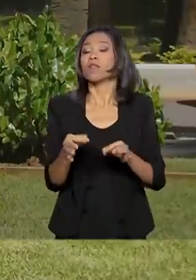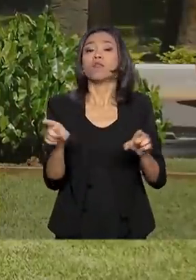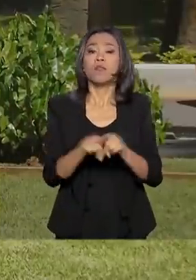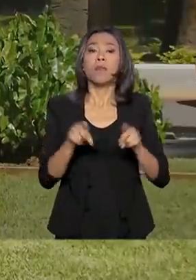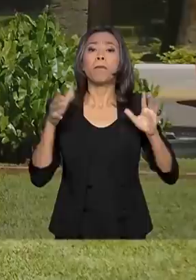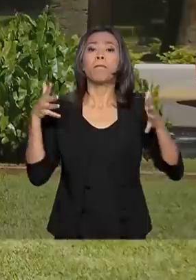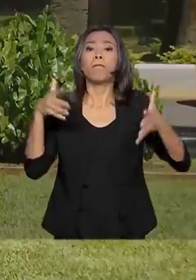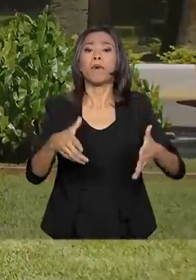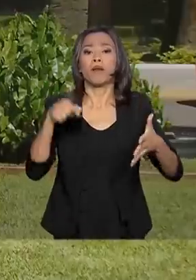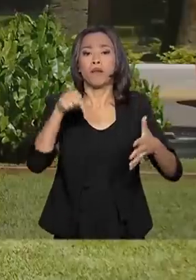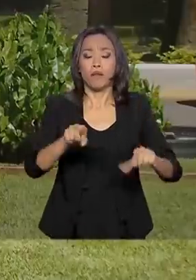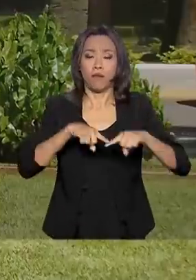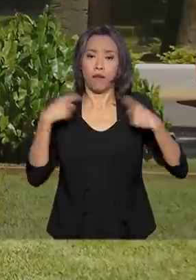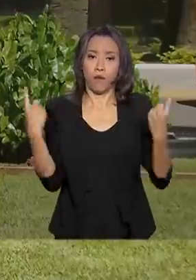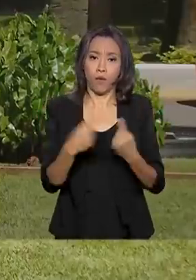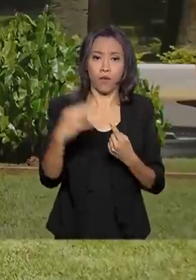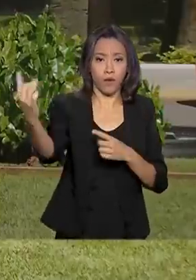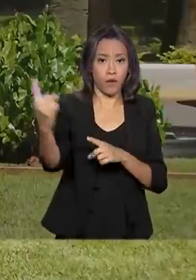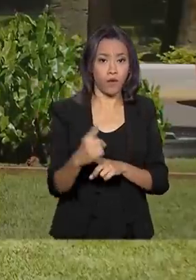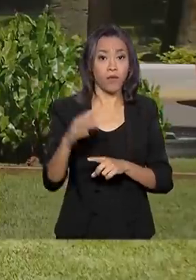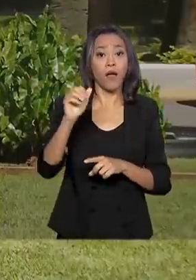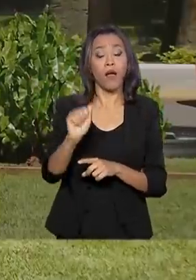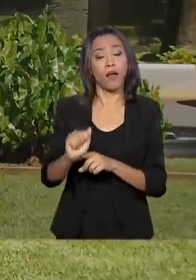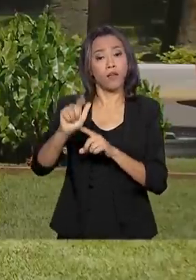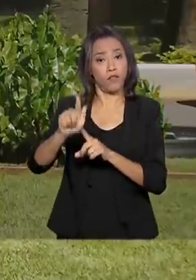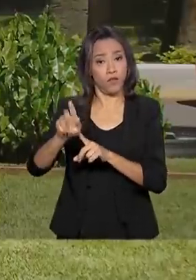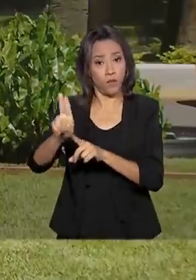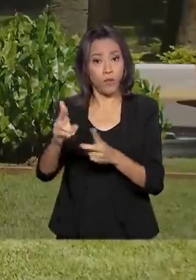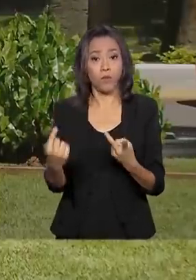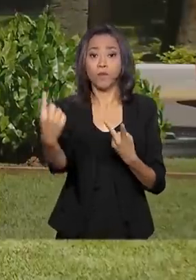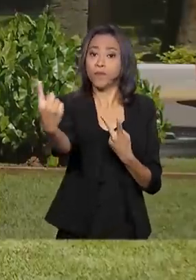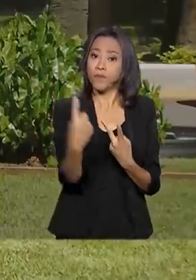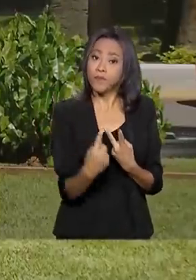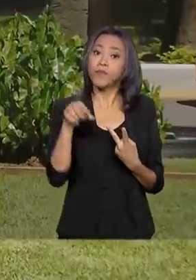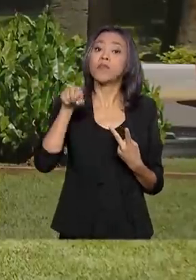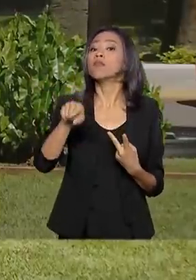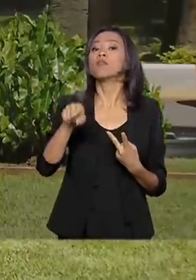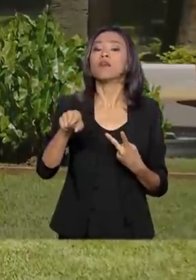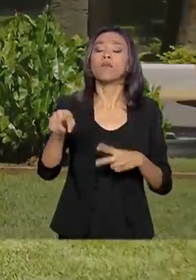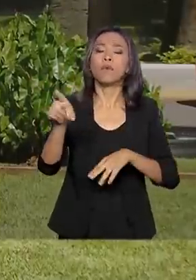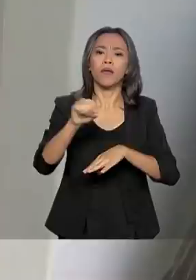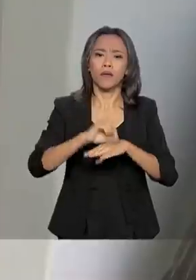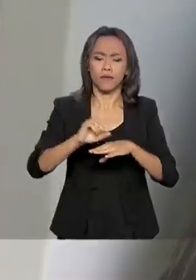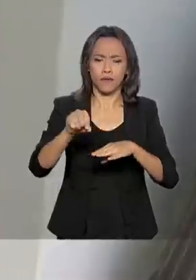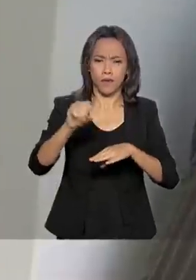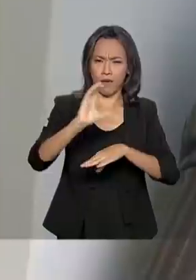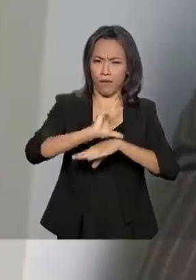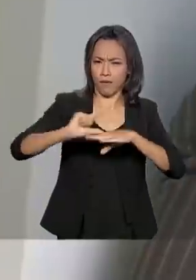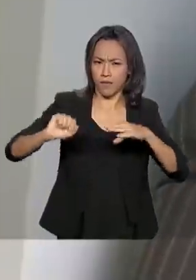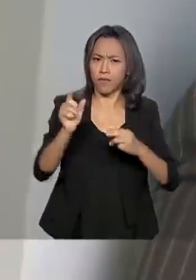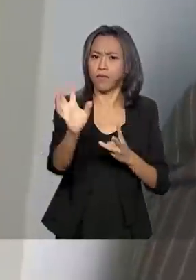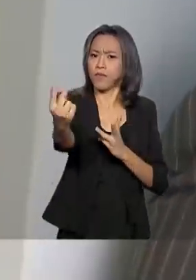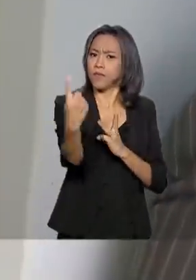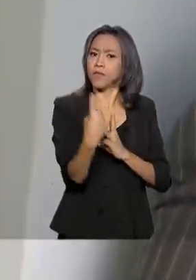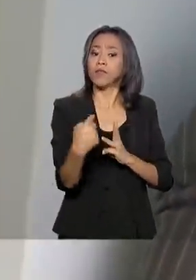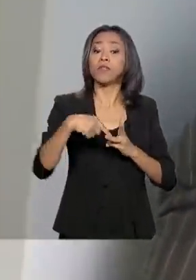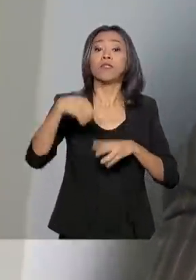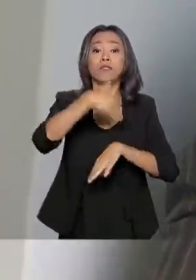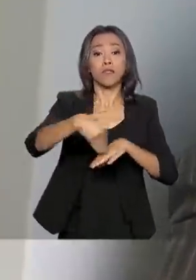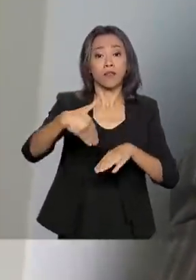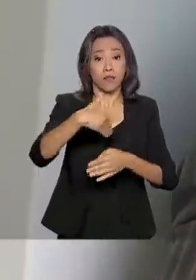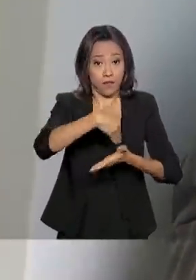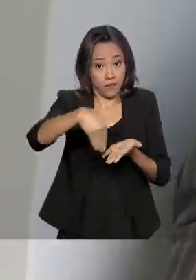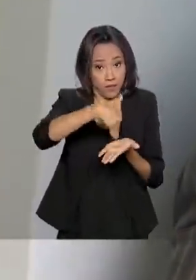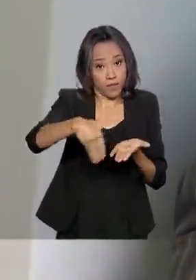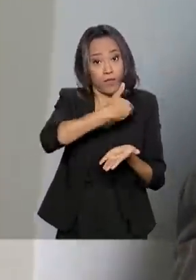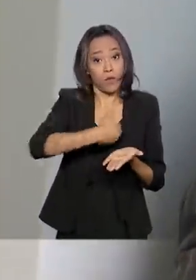dessa reunião os ministros da Advocacia Geral da União, do Gabinete de Segurança Institucional, da Casa Civil e da Secretaria de Governo. A